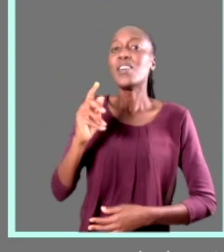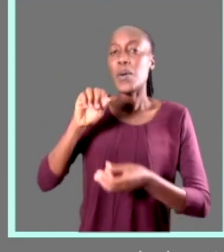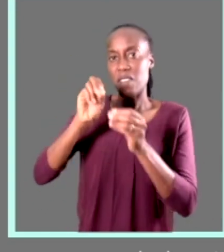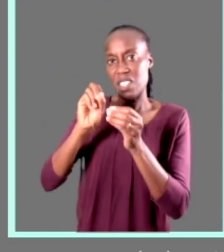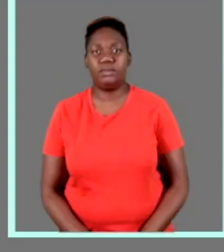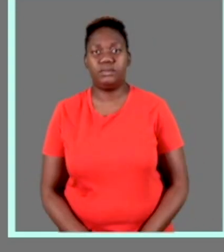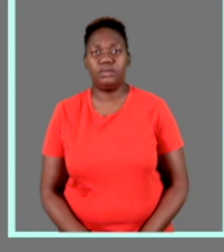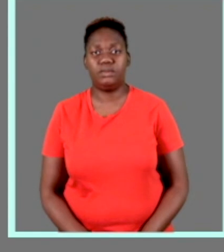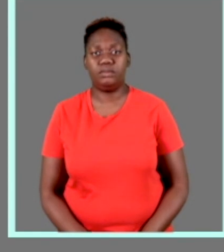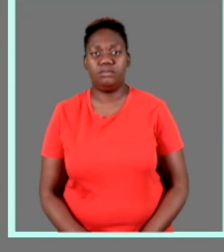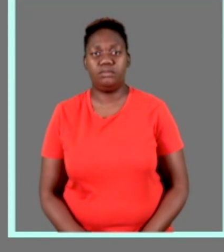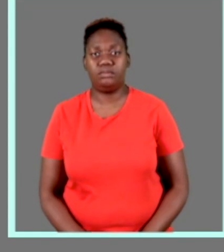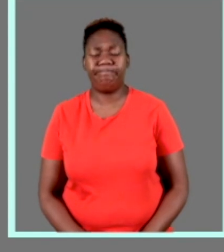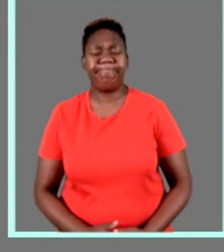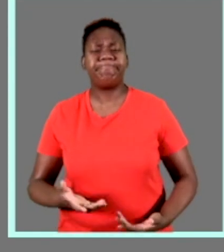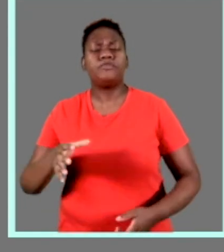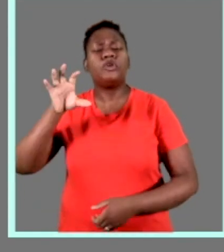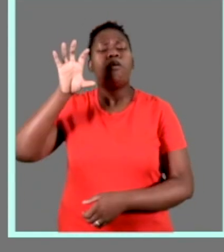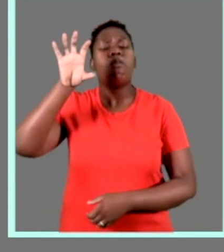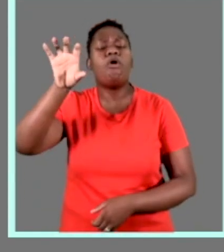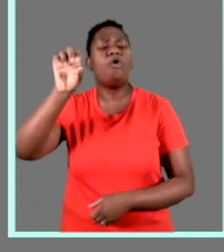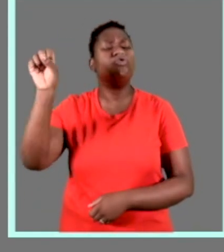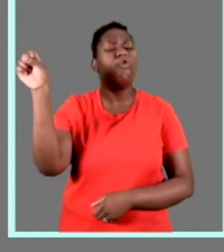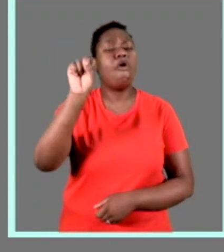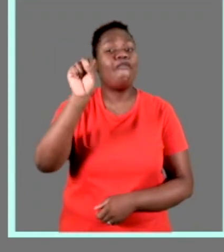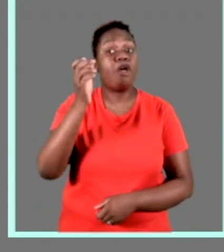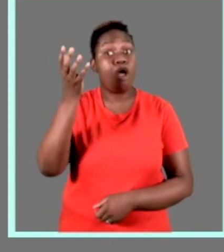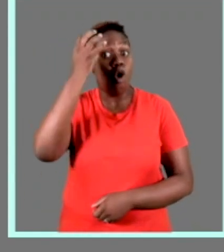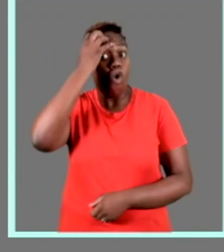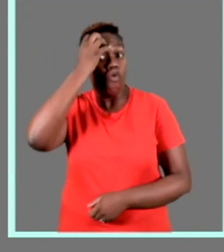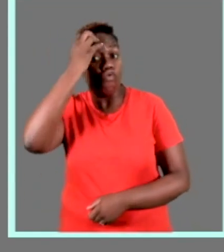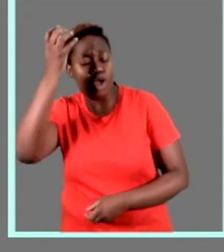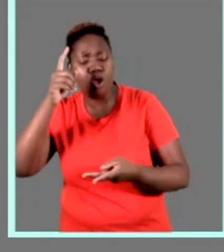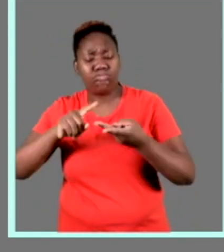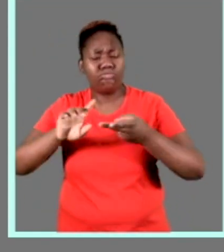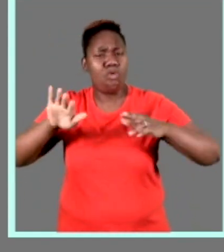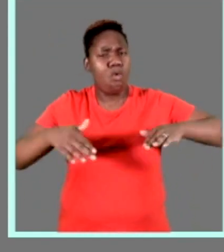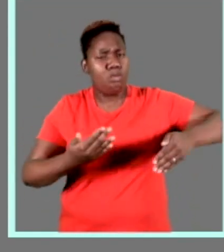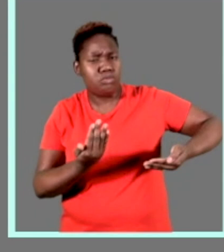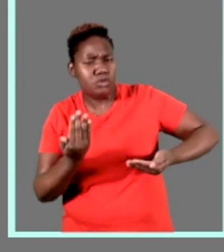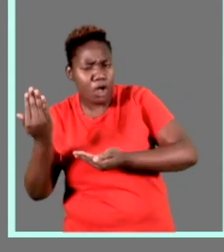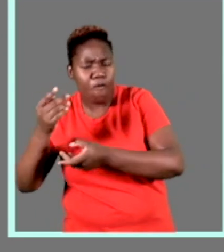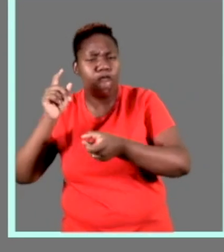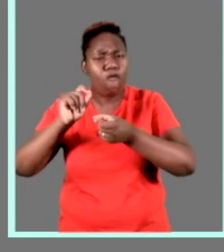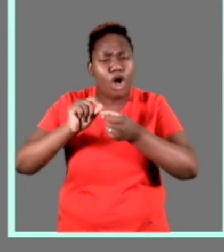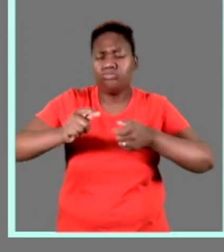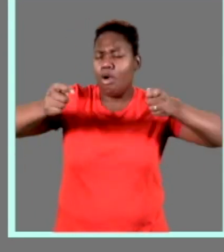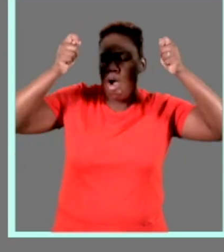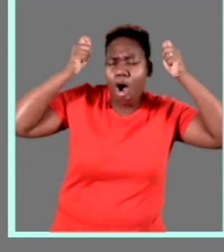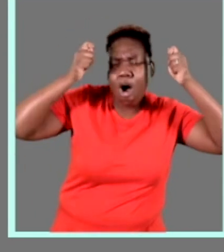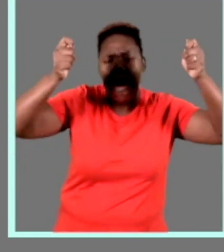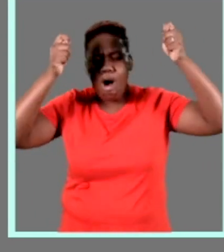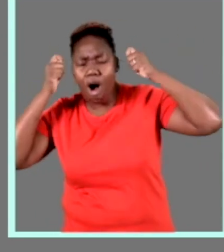mudança. A campanha será implementada pelo governo de Sofala com assistência do